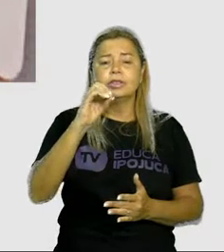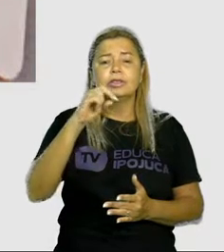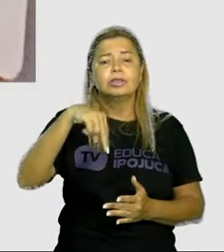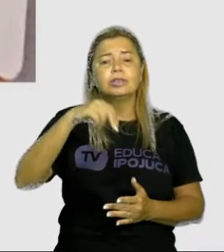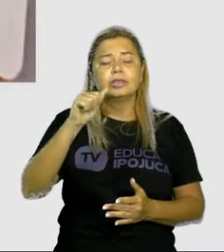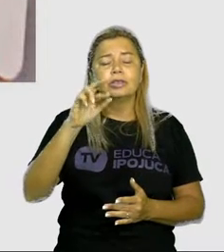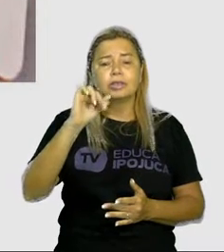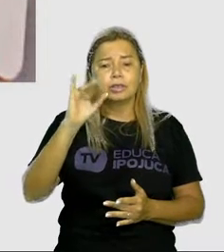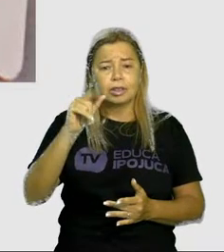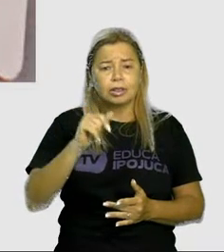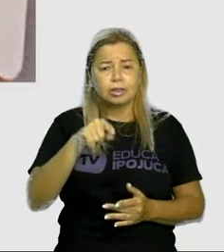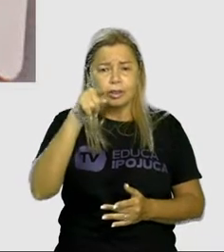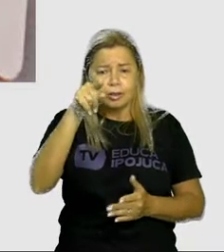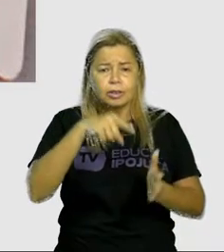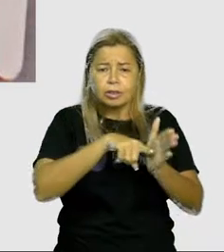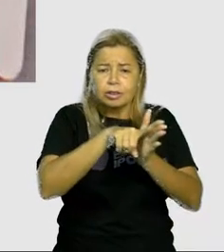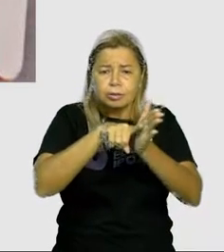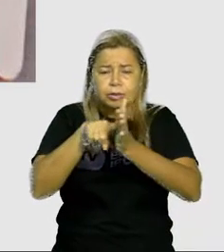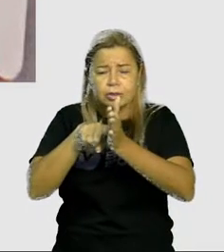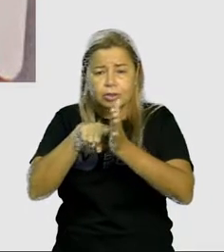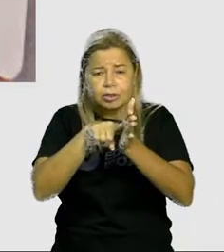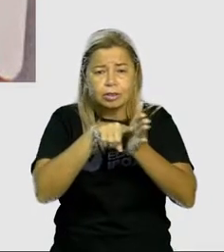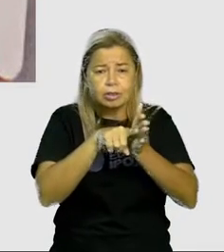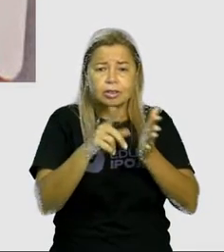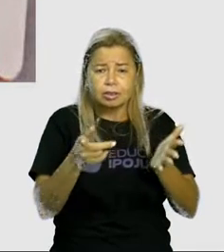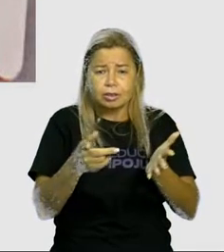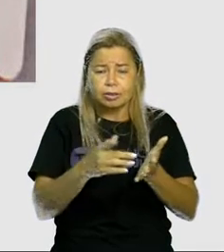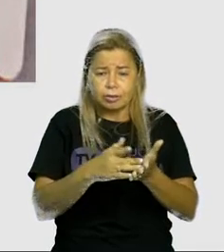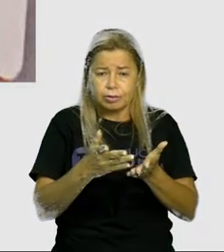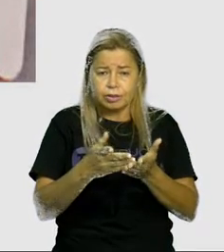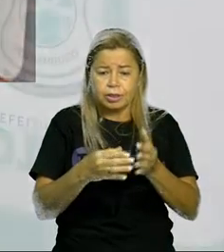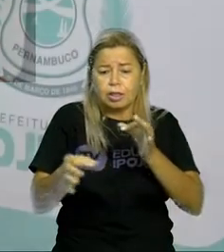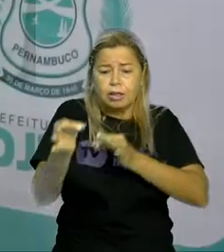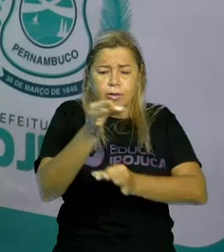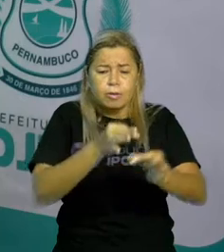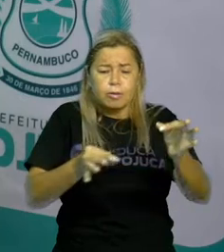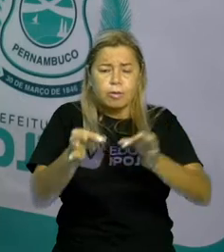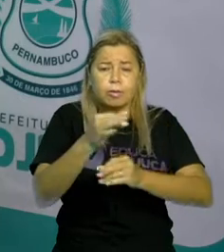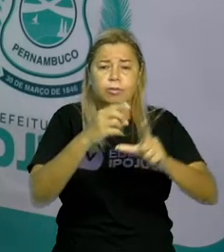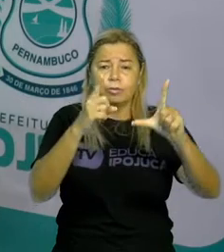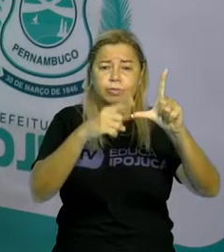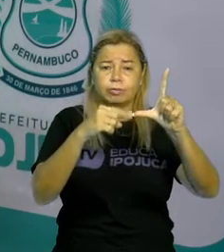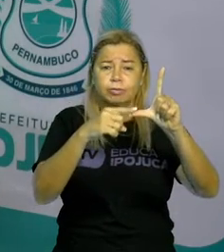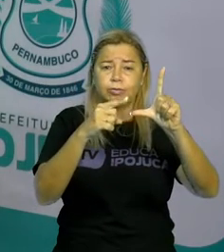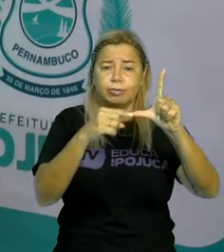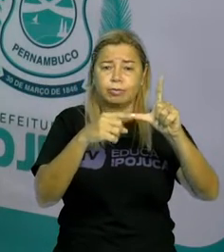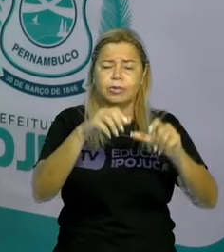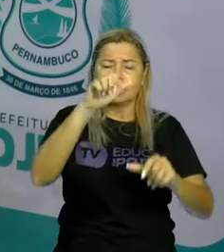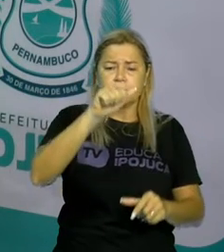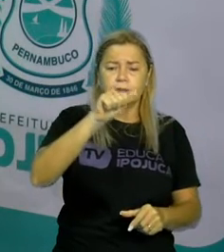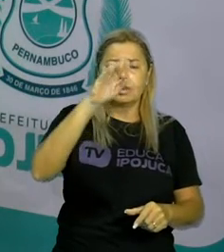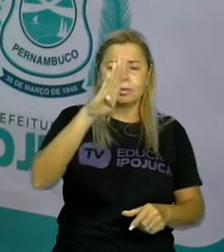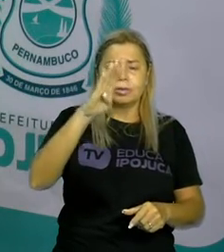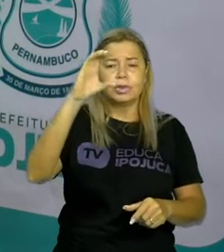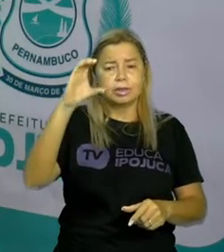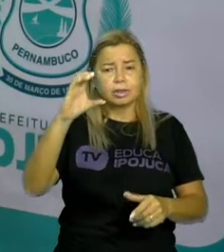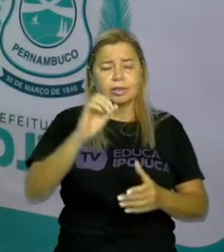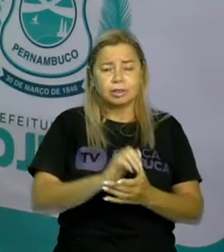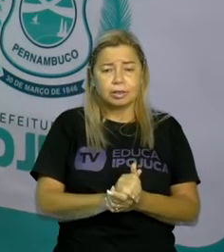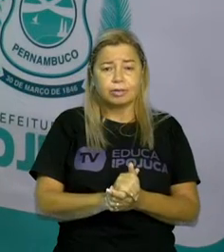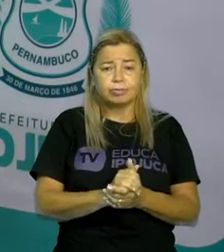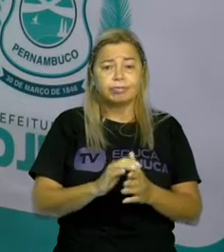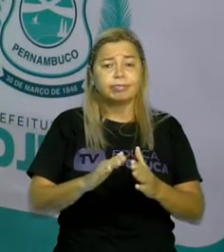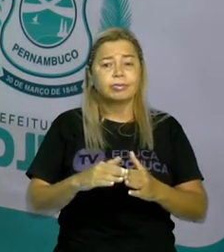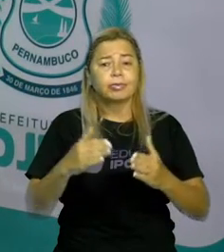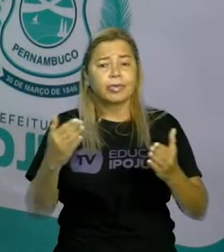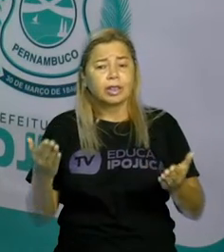pesquisar em dicionário? A gente sabe que a gente tem que pesquisar pelas ordens das letras alfabéticas. Pela ordem alfabética. Primeiro vai vir todas